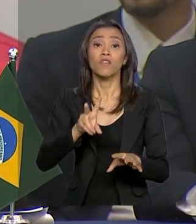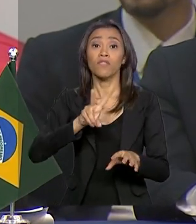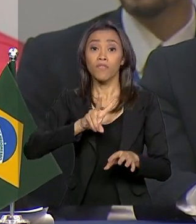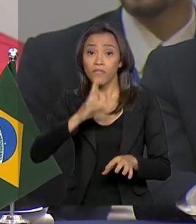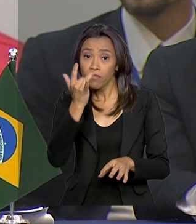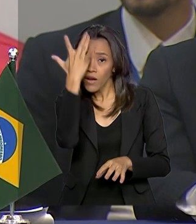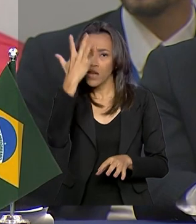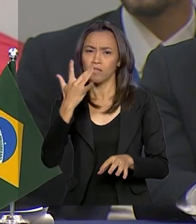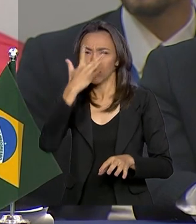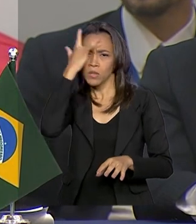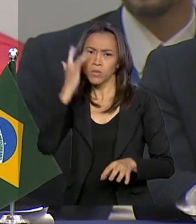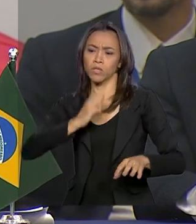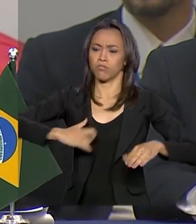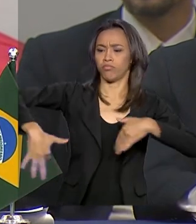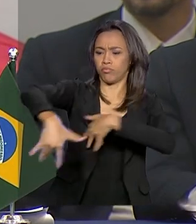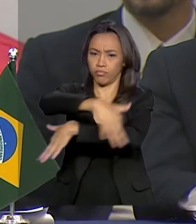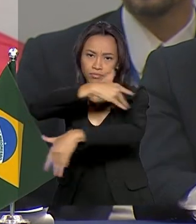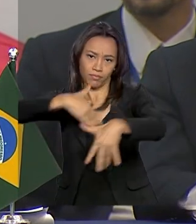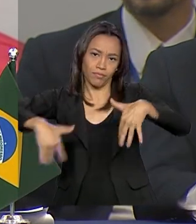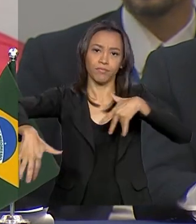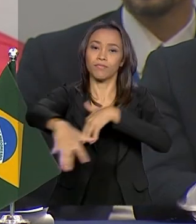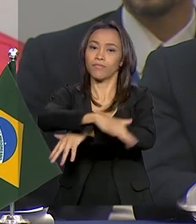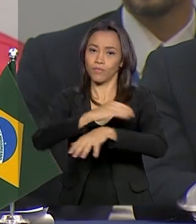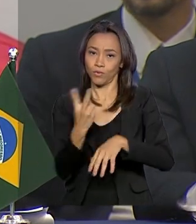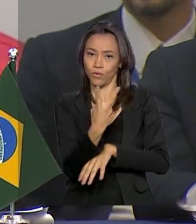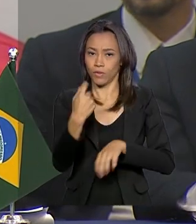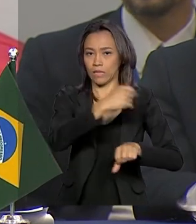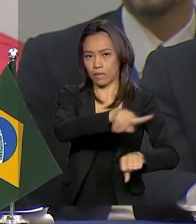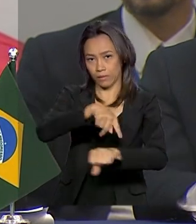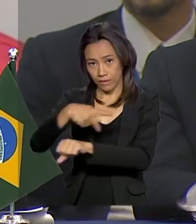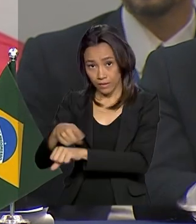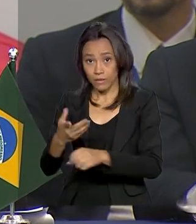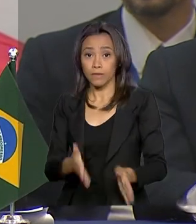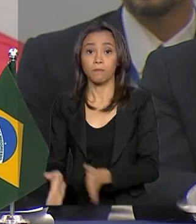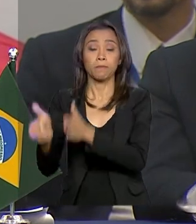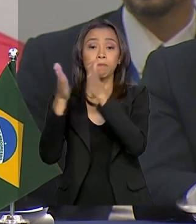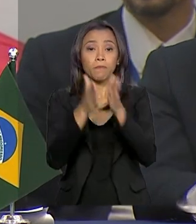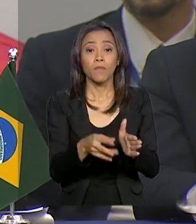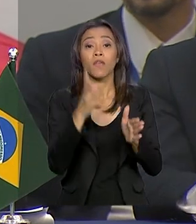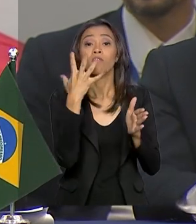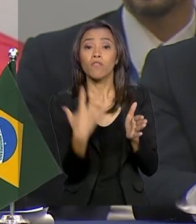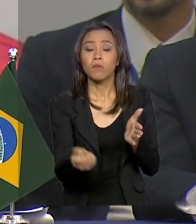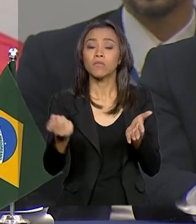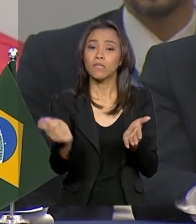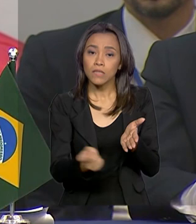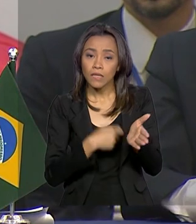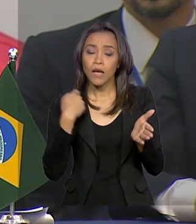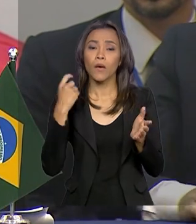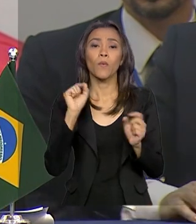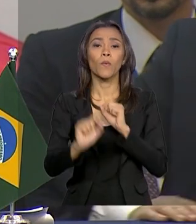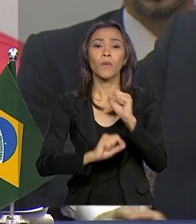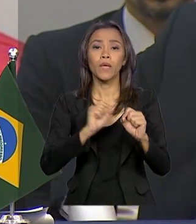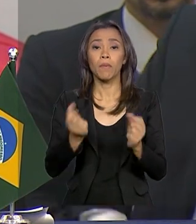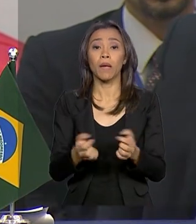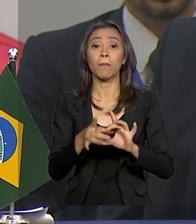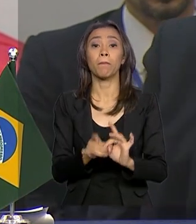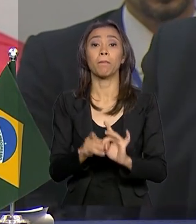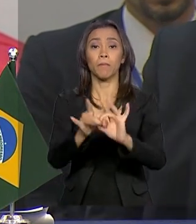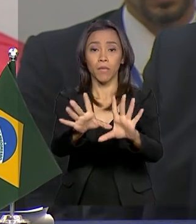veículos entre as cidades gêmeas dos nossos países. Firmaremos entendimentos que permitirão aos nossos cidadãos